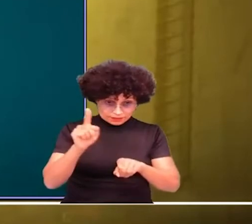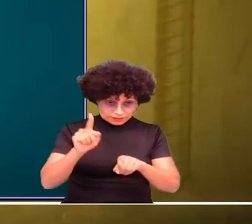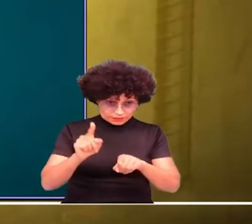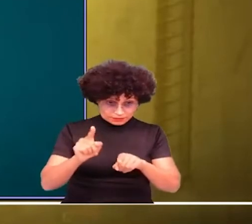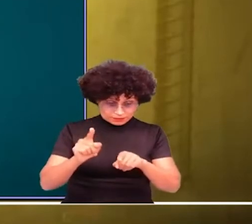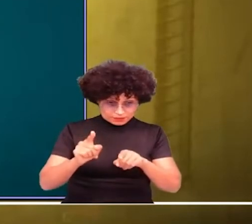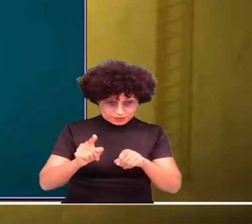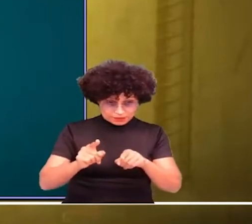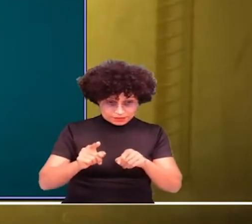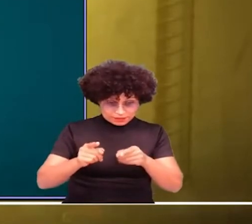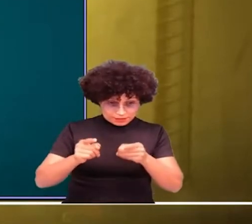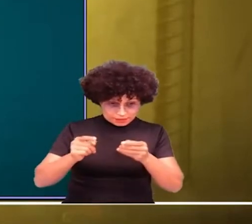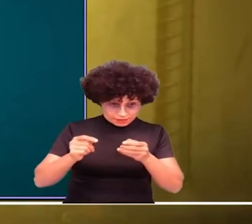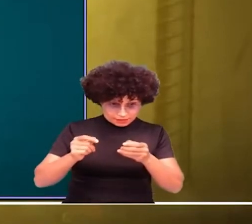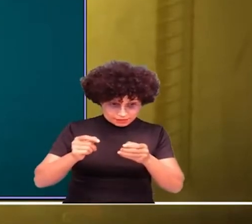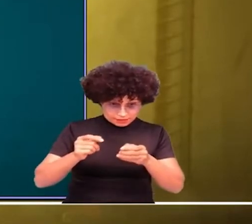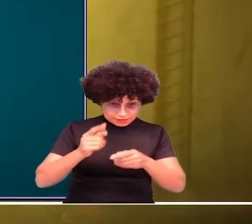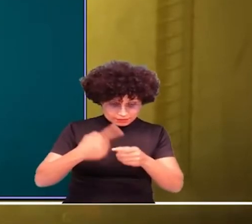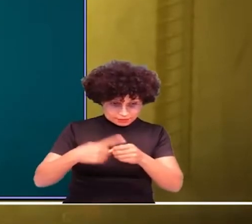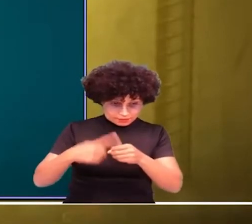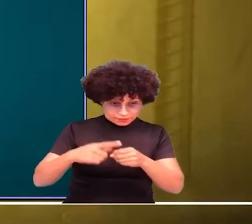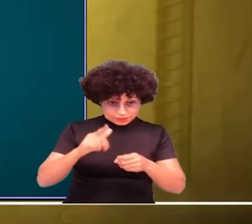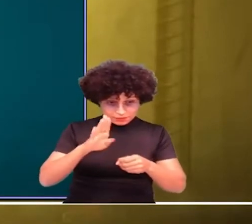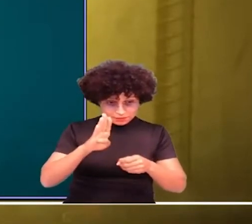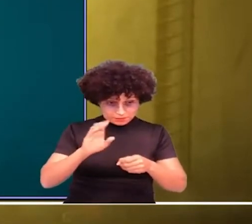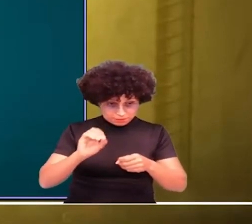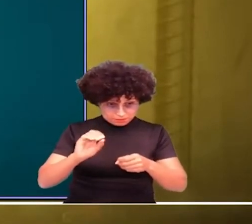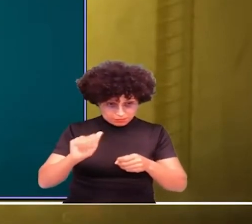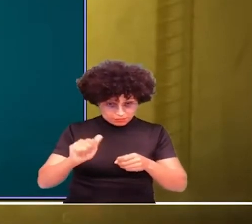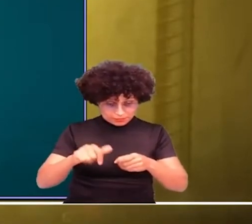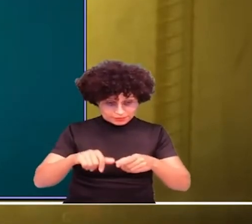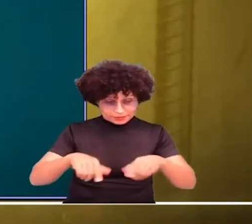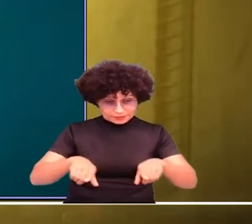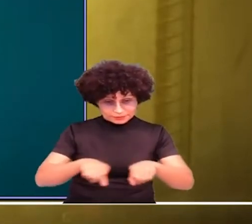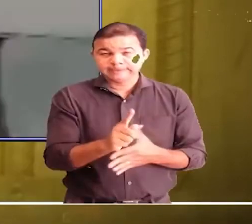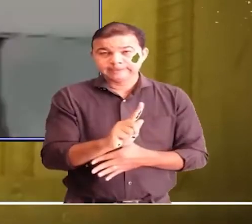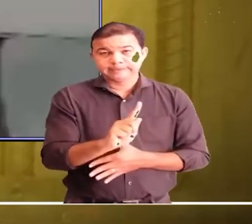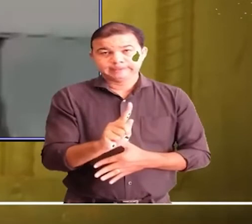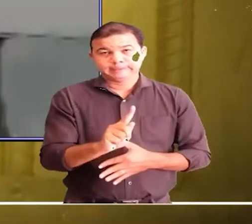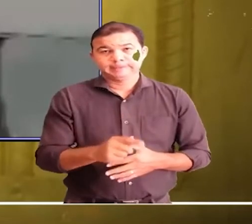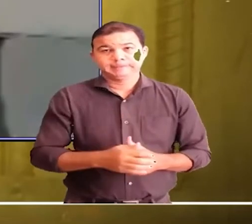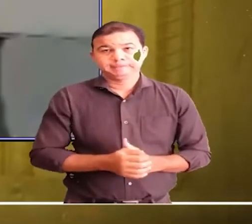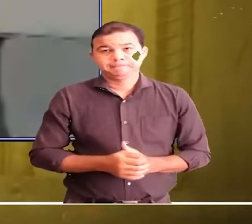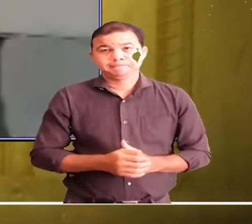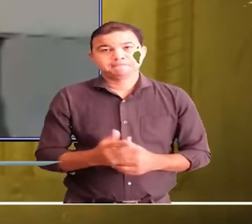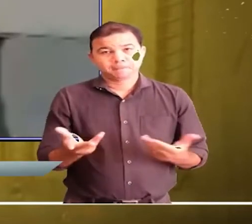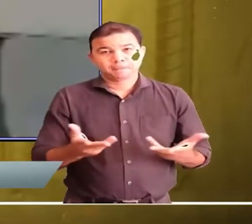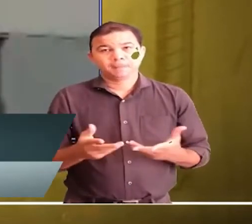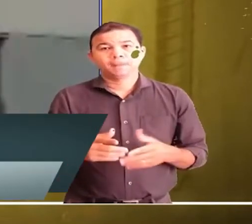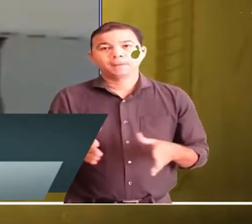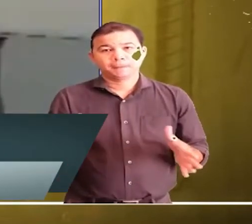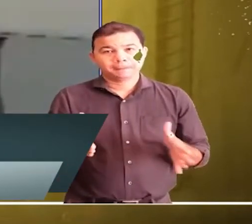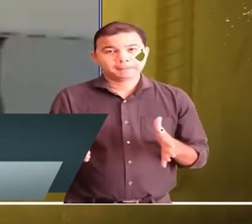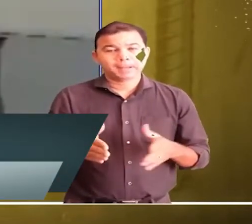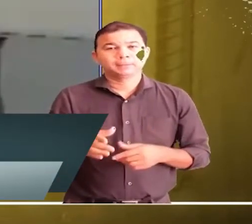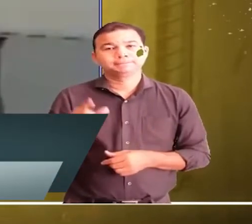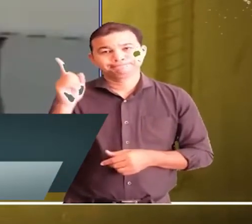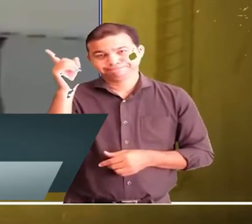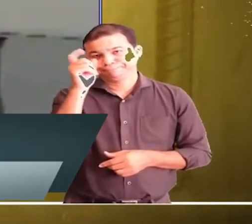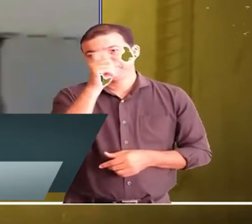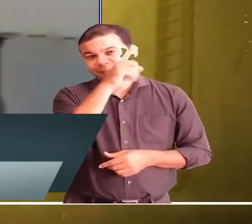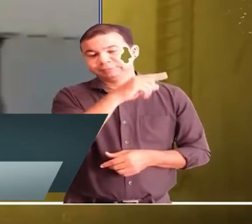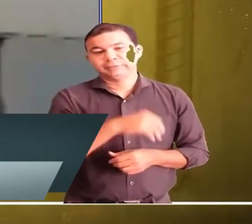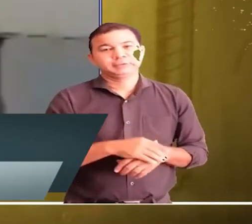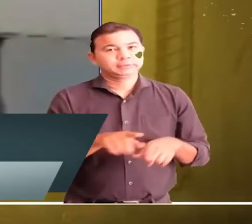Justiça, com medidas de aprimoramento ao sistema prisional de Mato Grosso. A questão da pandemia, ela se